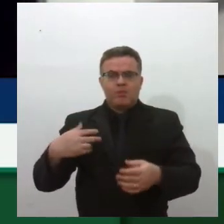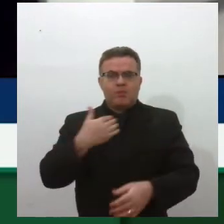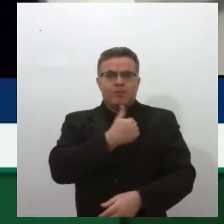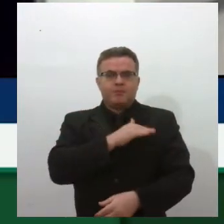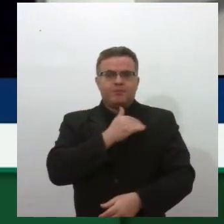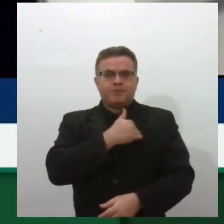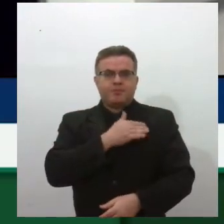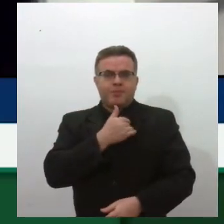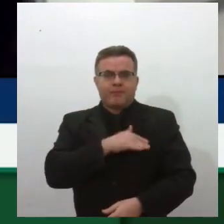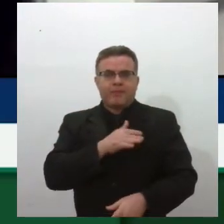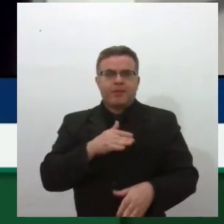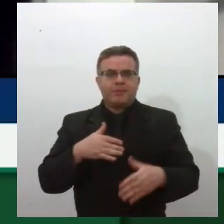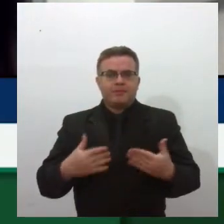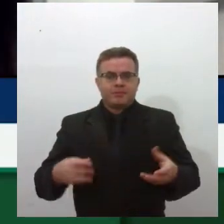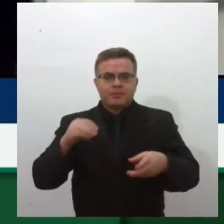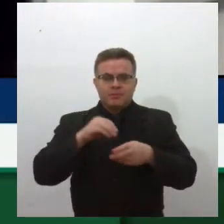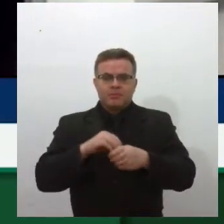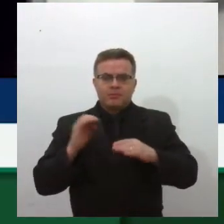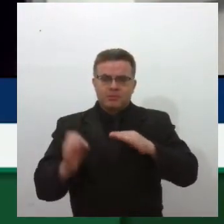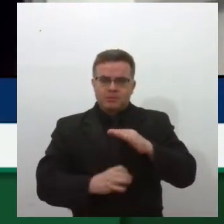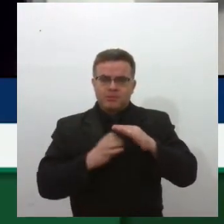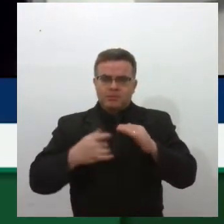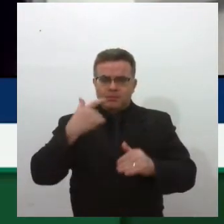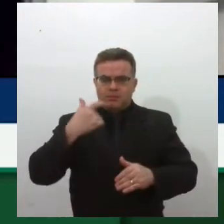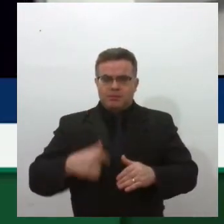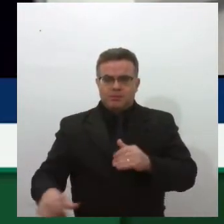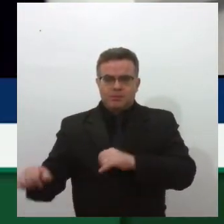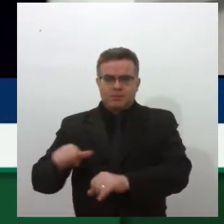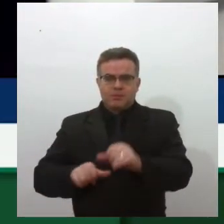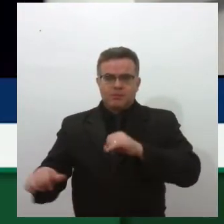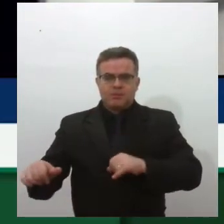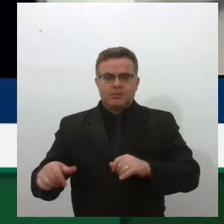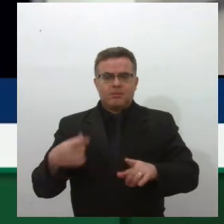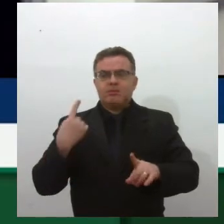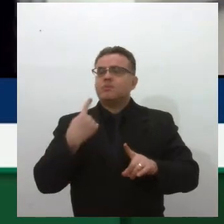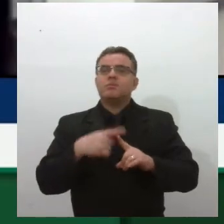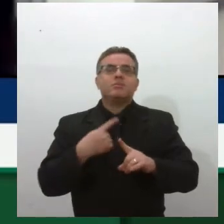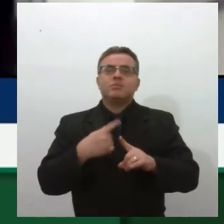dentro das empresas ou nós transplantados. Por quê?